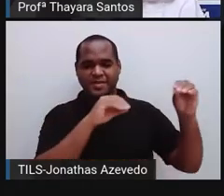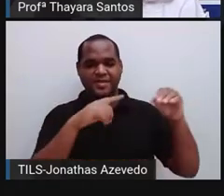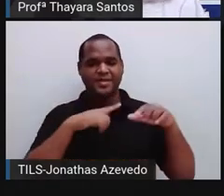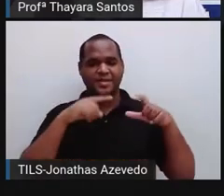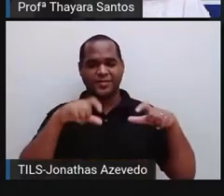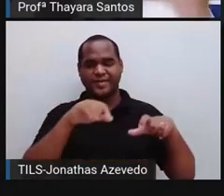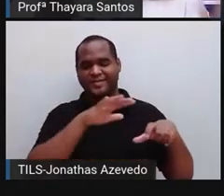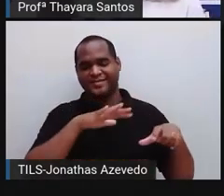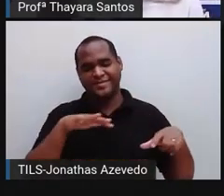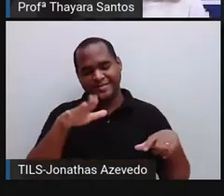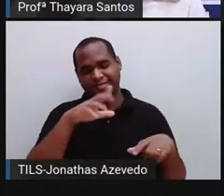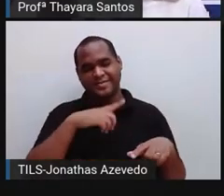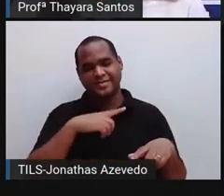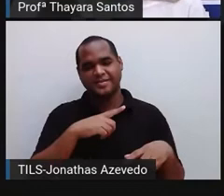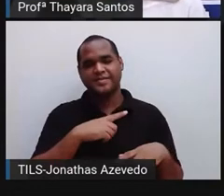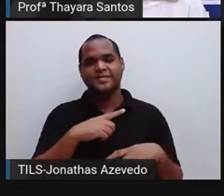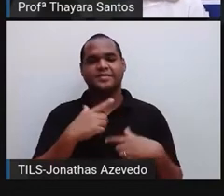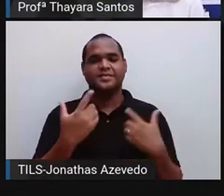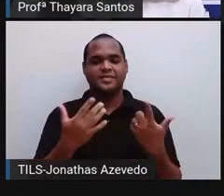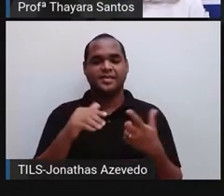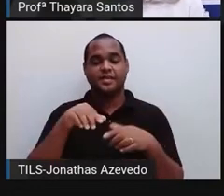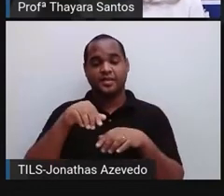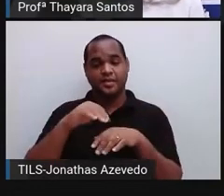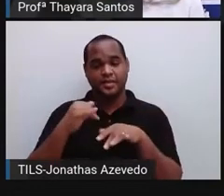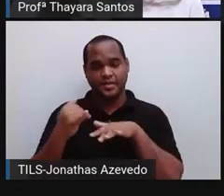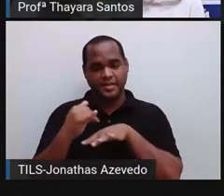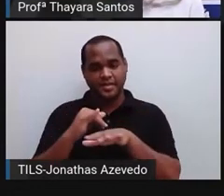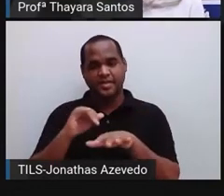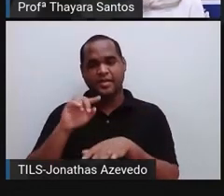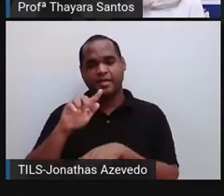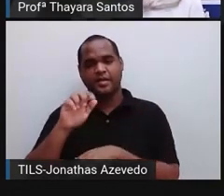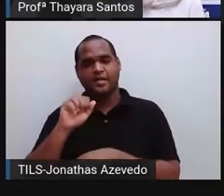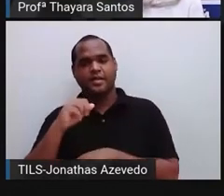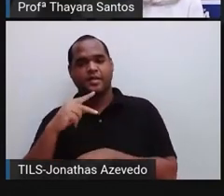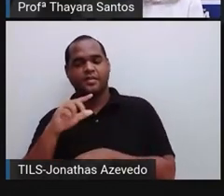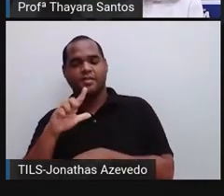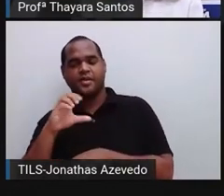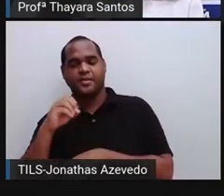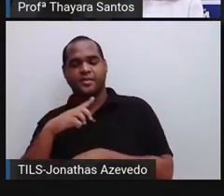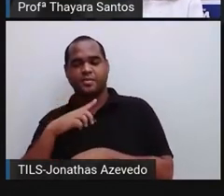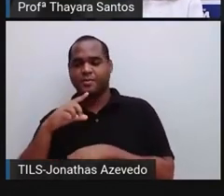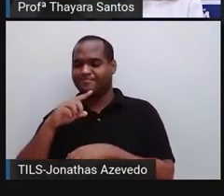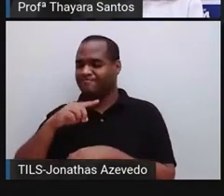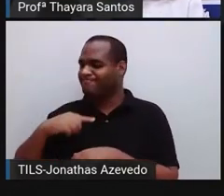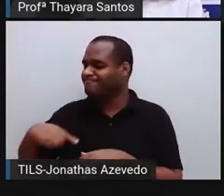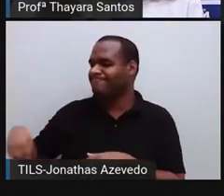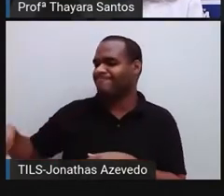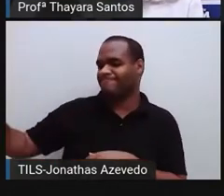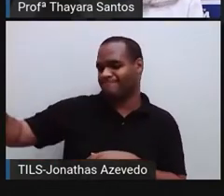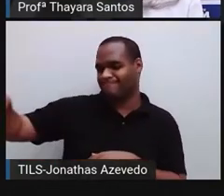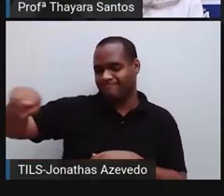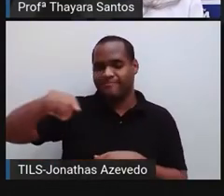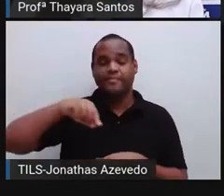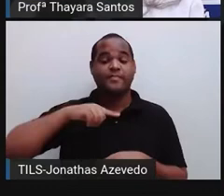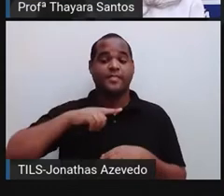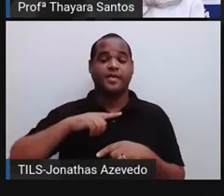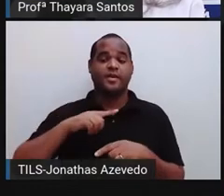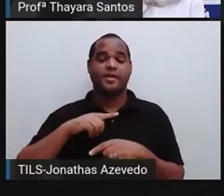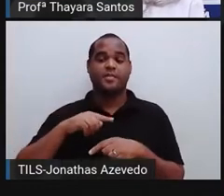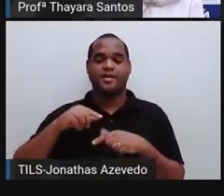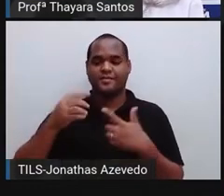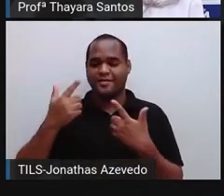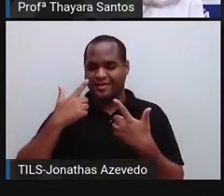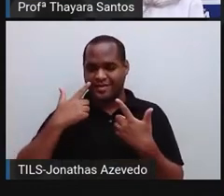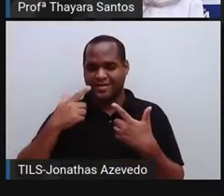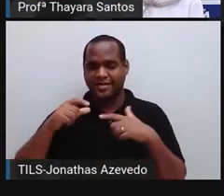do Sul, foram para a ilha de Galápagos, depois eles deram a volta pelo Oceano Pacífico, passaram pela Austrália,